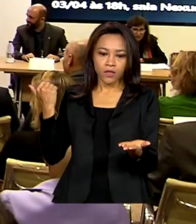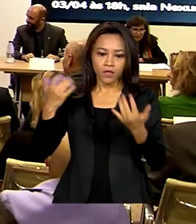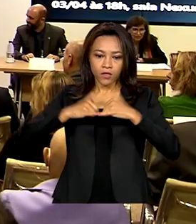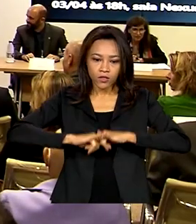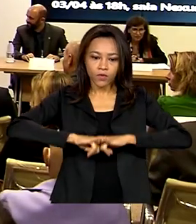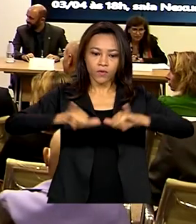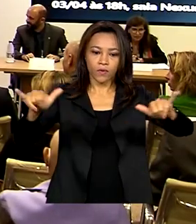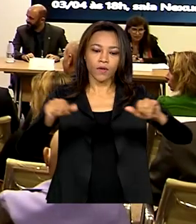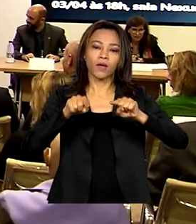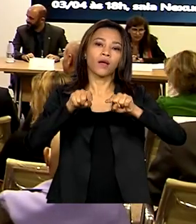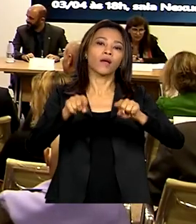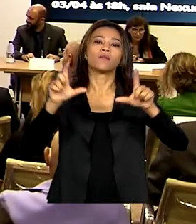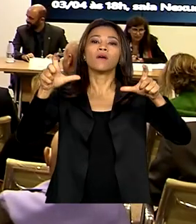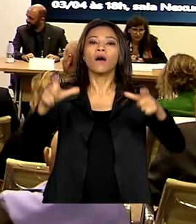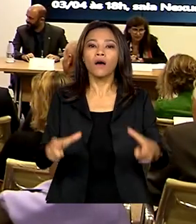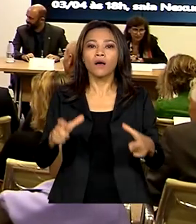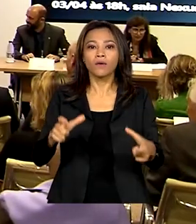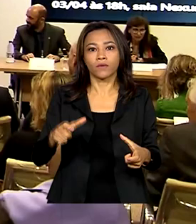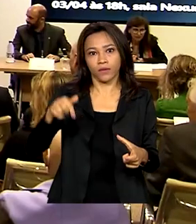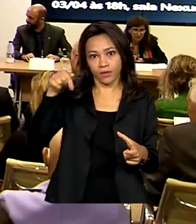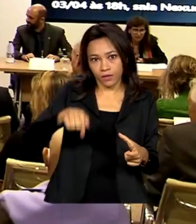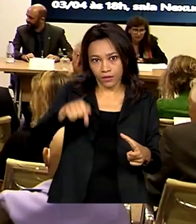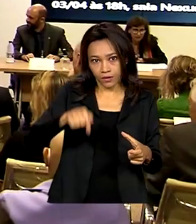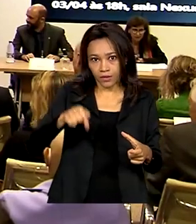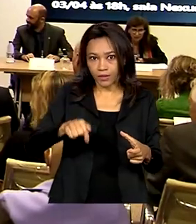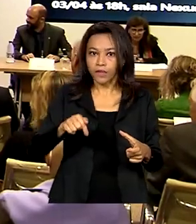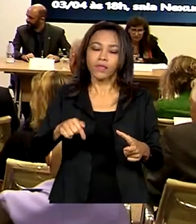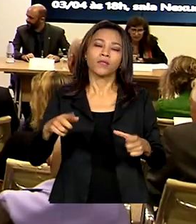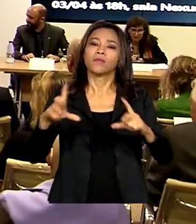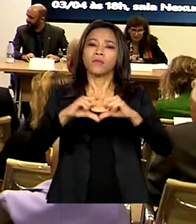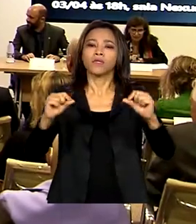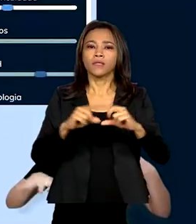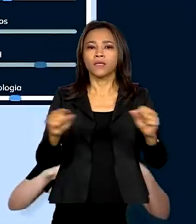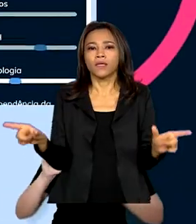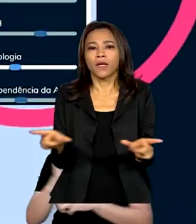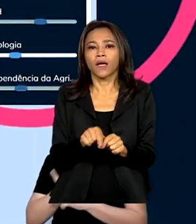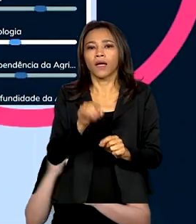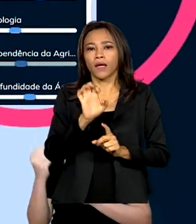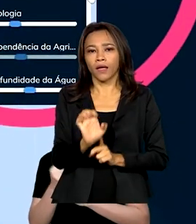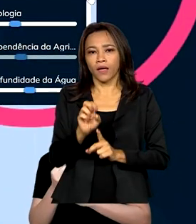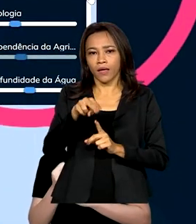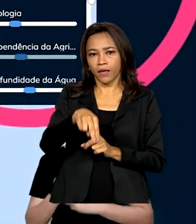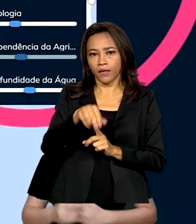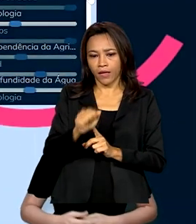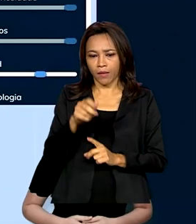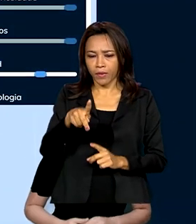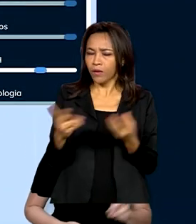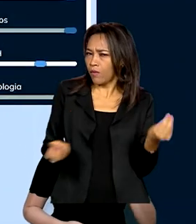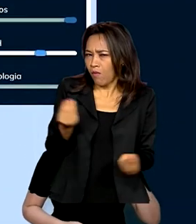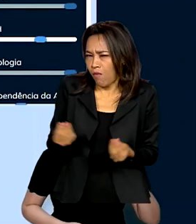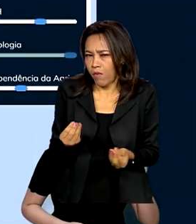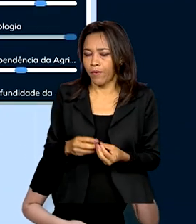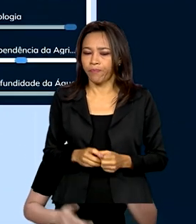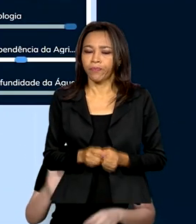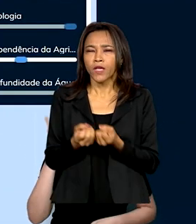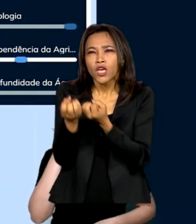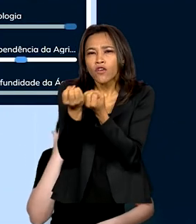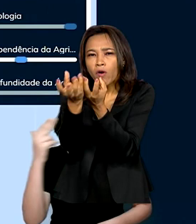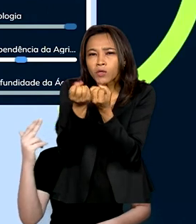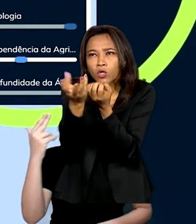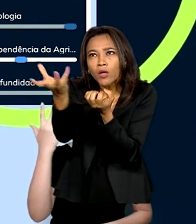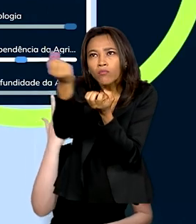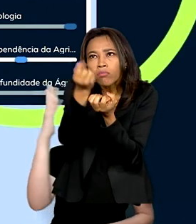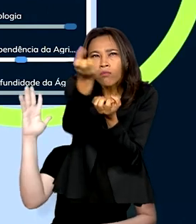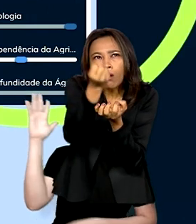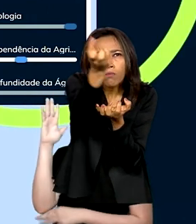Escola Nacional de Administração Pública, a ENAP, em Brasília. Ele funciona assim. Reunindo informações da